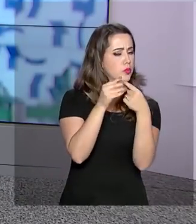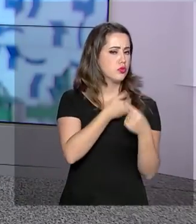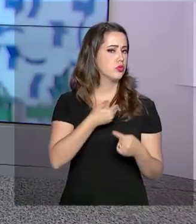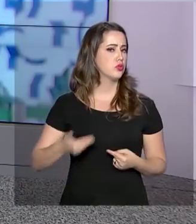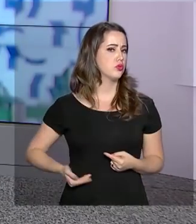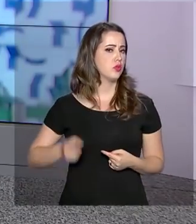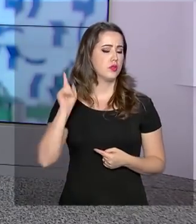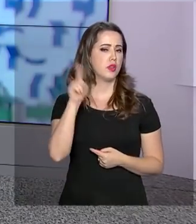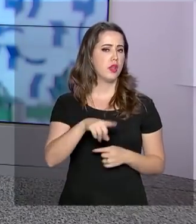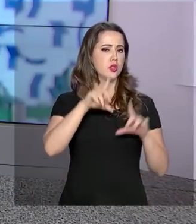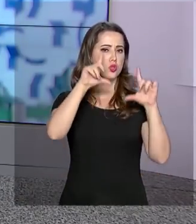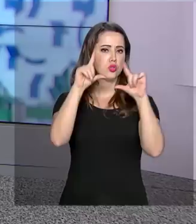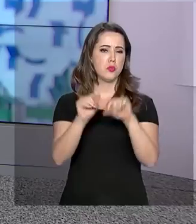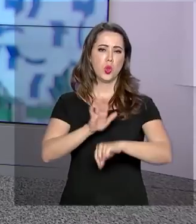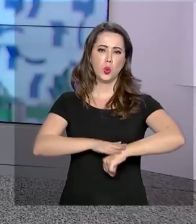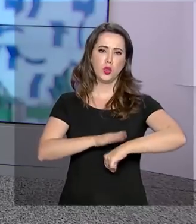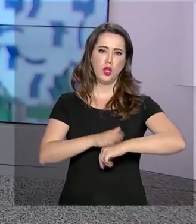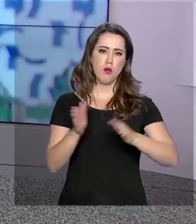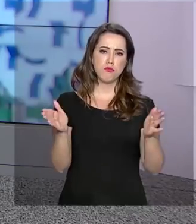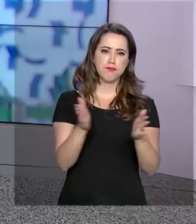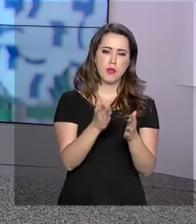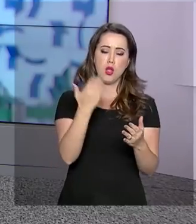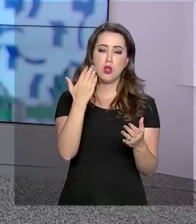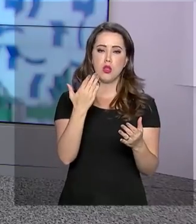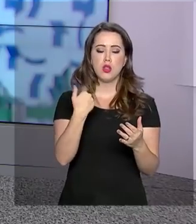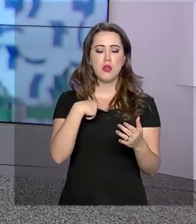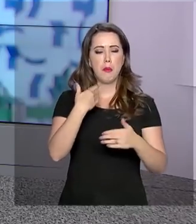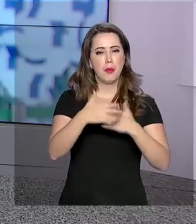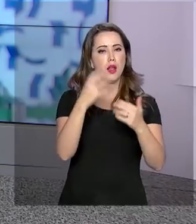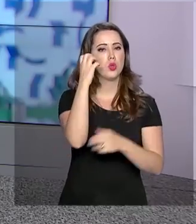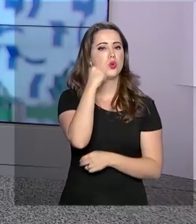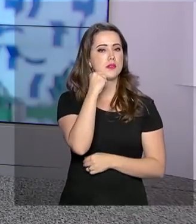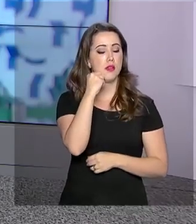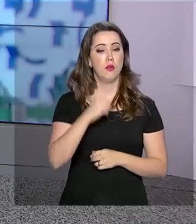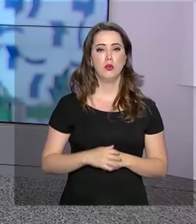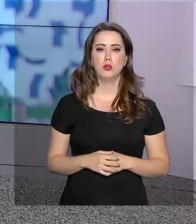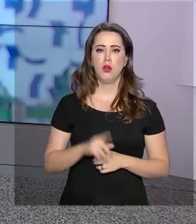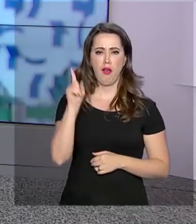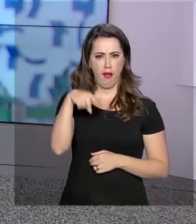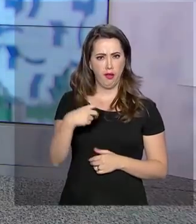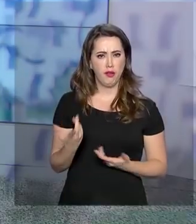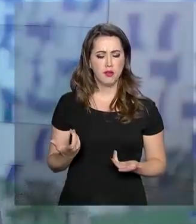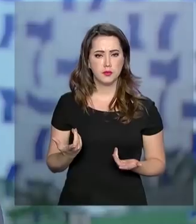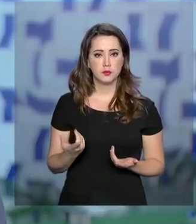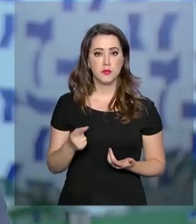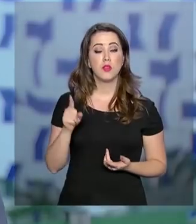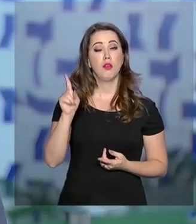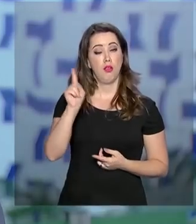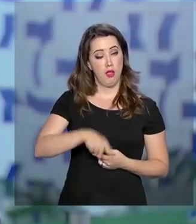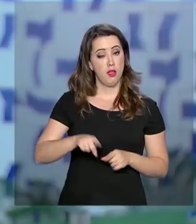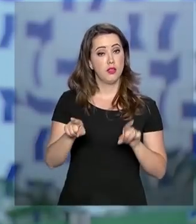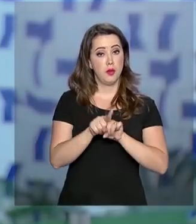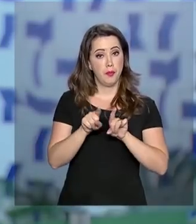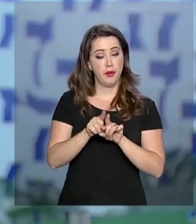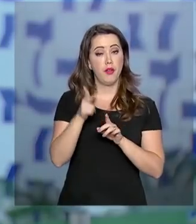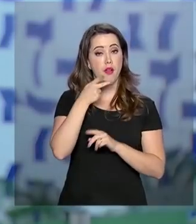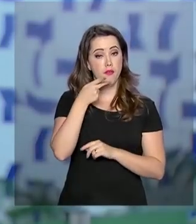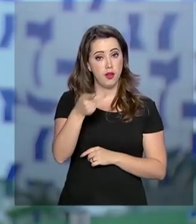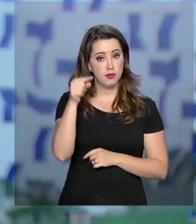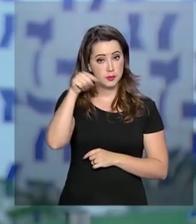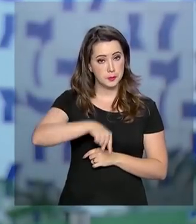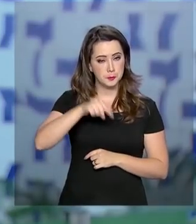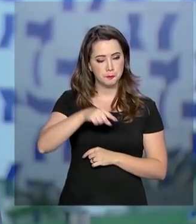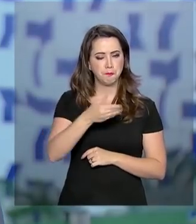governo é diminuir o prazo nos processos de adoção, é isso? Isso, Roberto, isso também foi falado aqui. Segundo a ministra, o governo